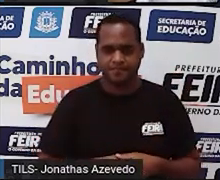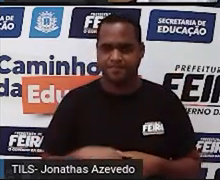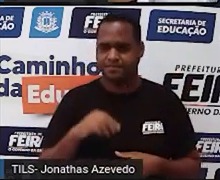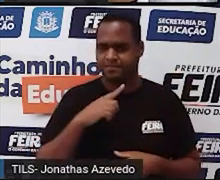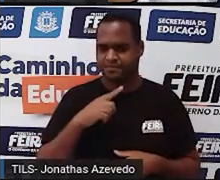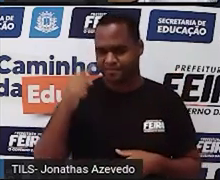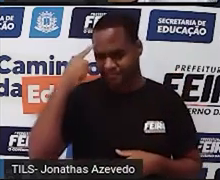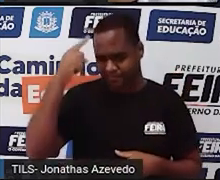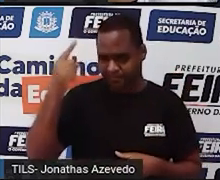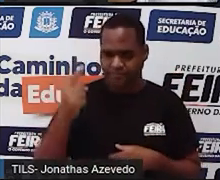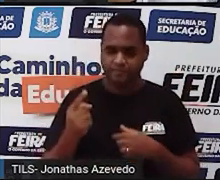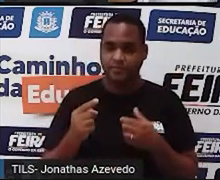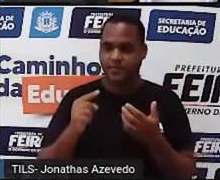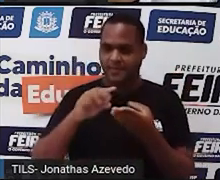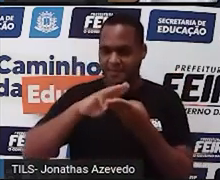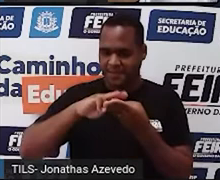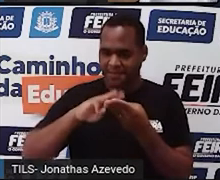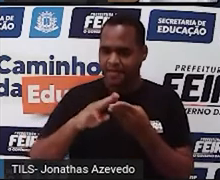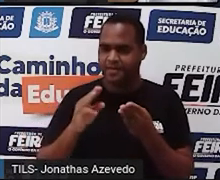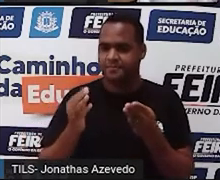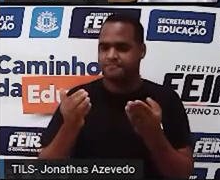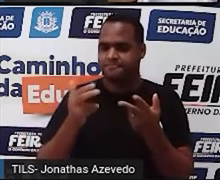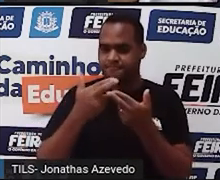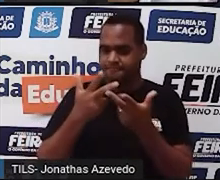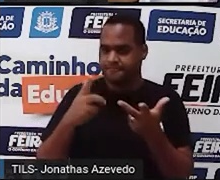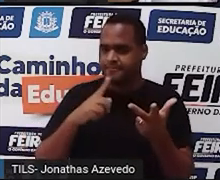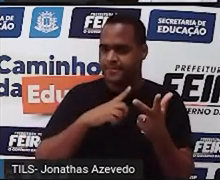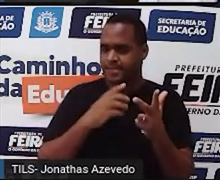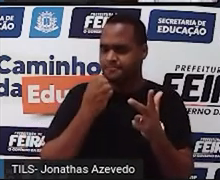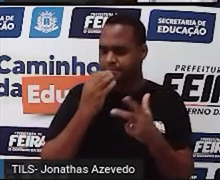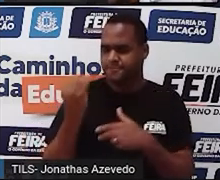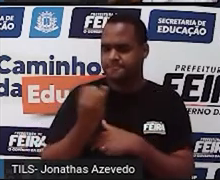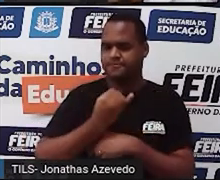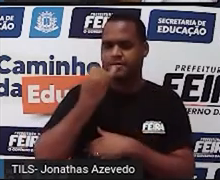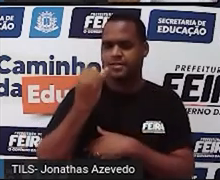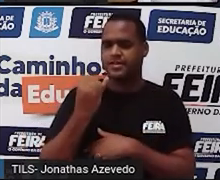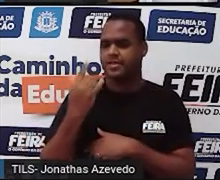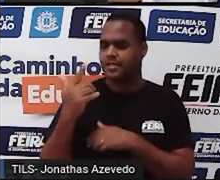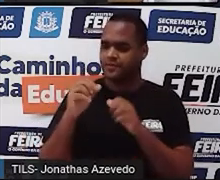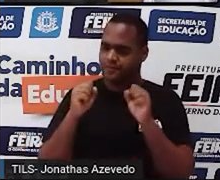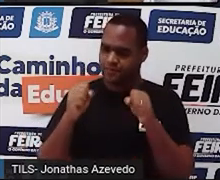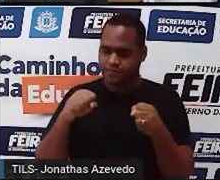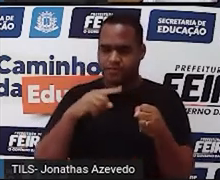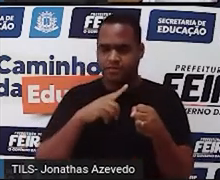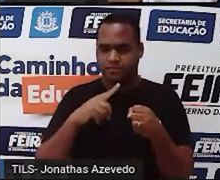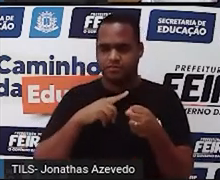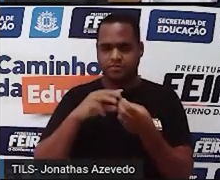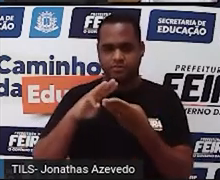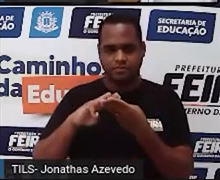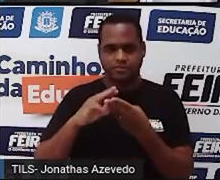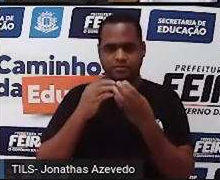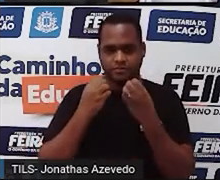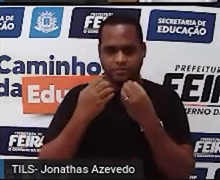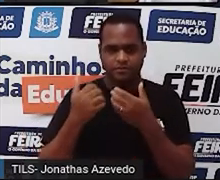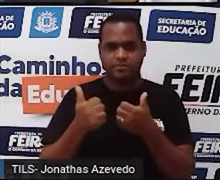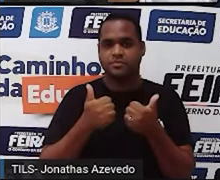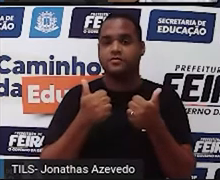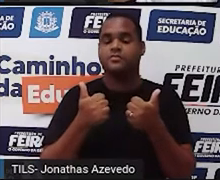que ele contribuiu na matemática, né? Não foi uma contribuição muito grande, mas o pouco que ele contribuiu foi